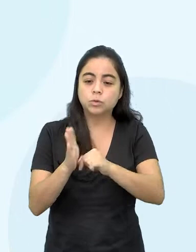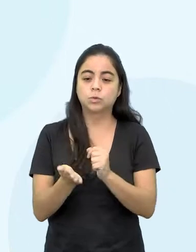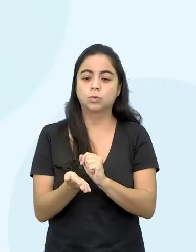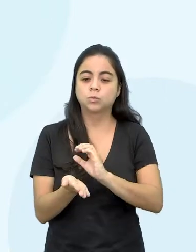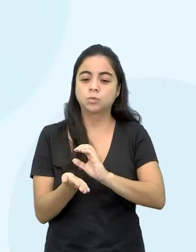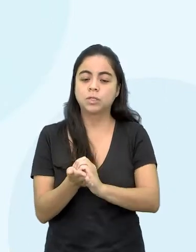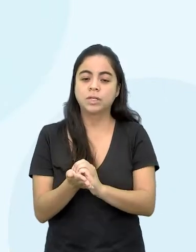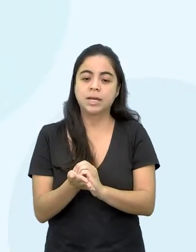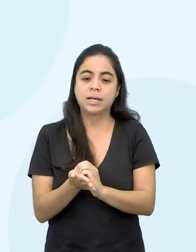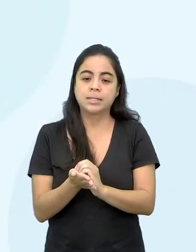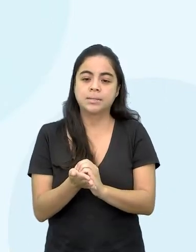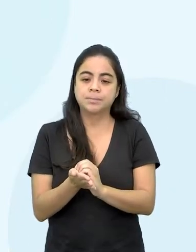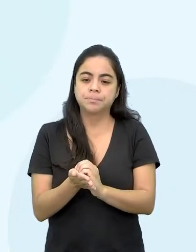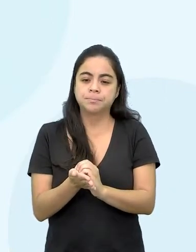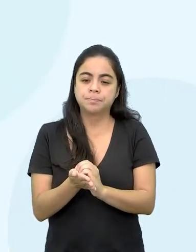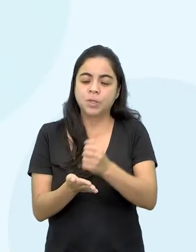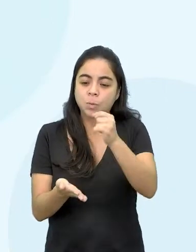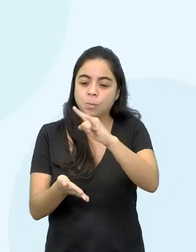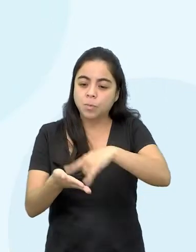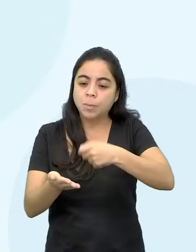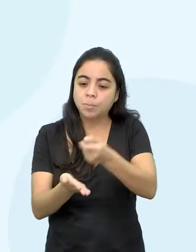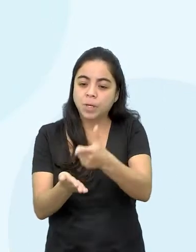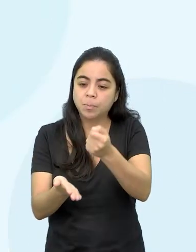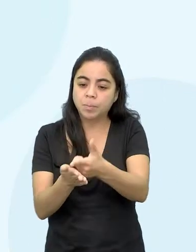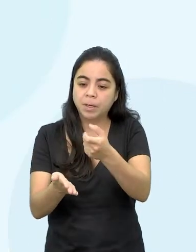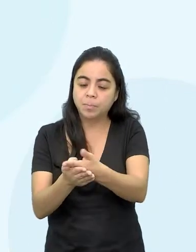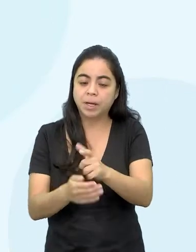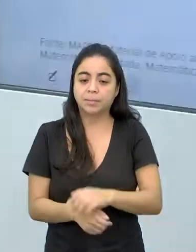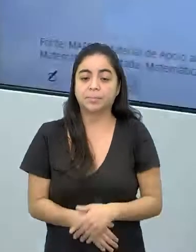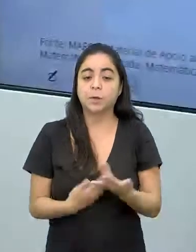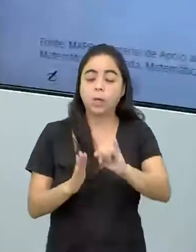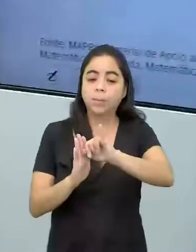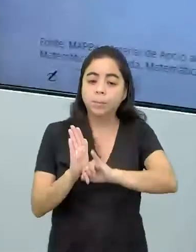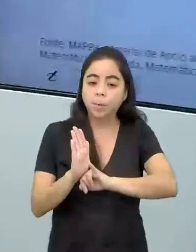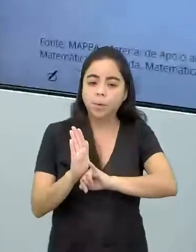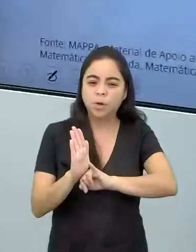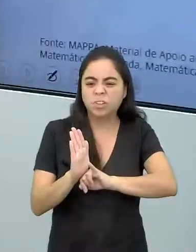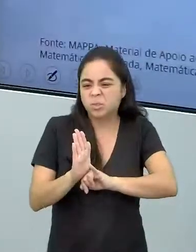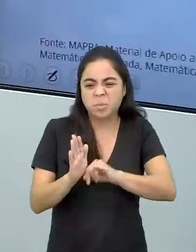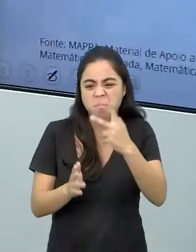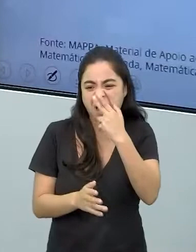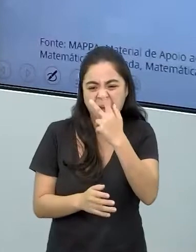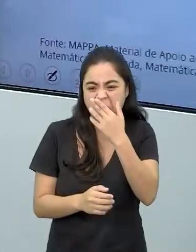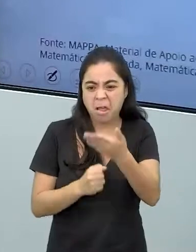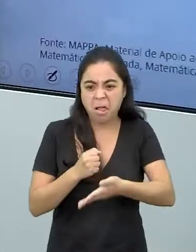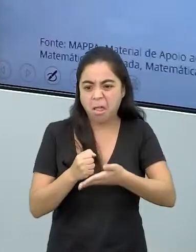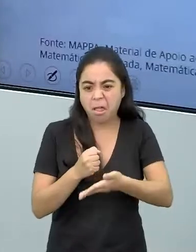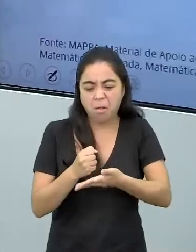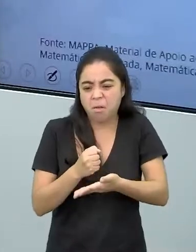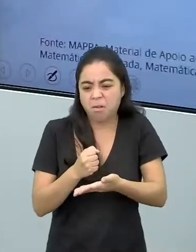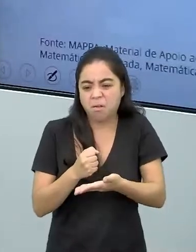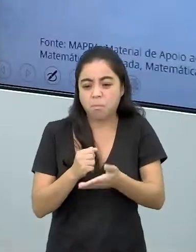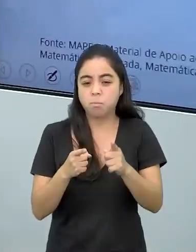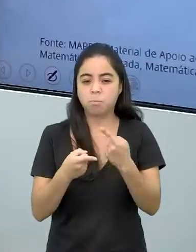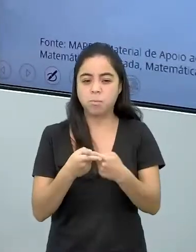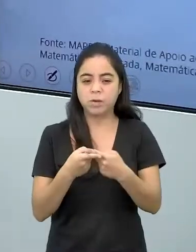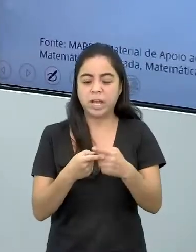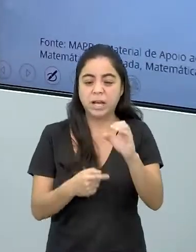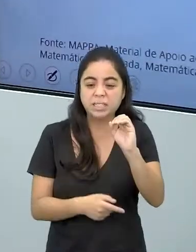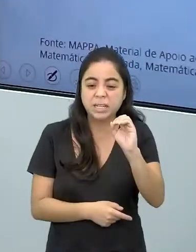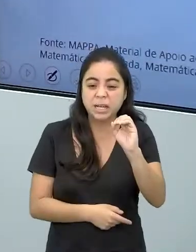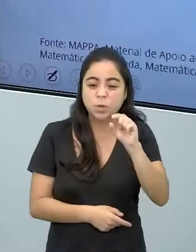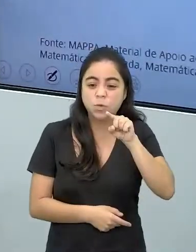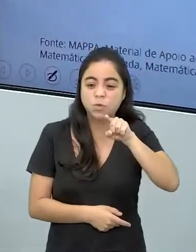financeira. É o imposto aí que a gente acha que é irrisório, que não é nada porque 0